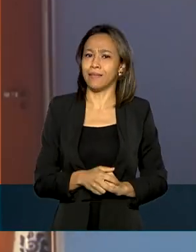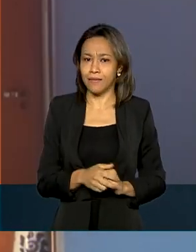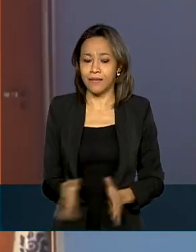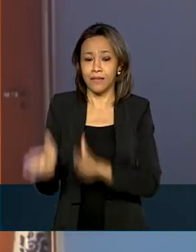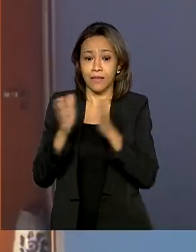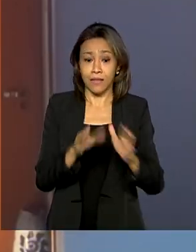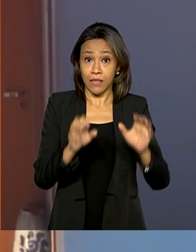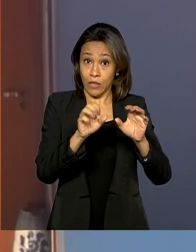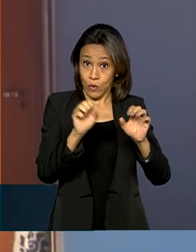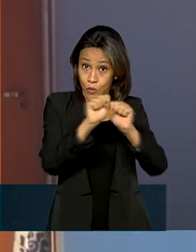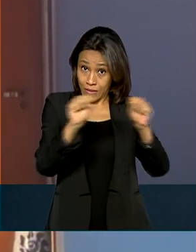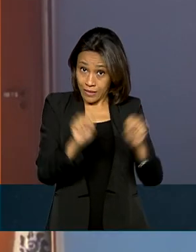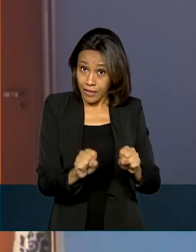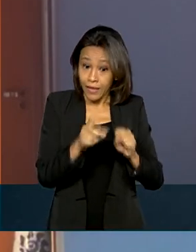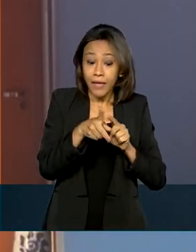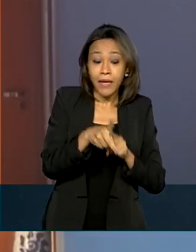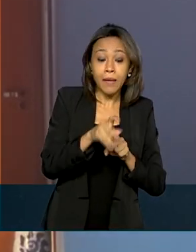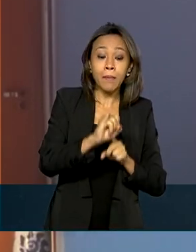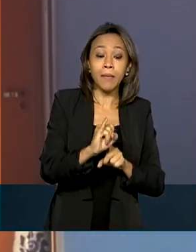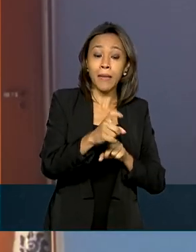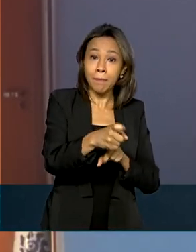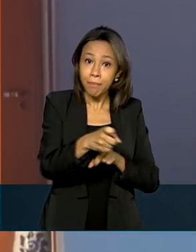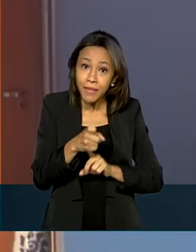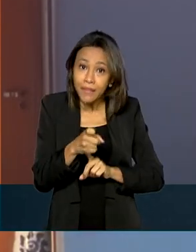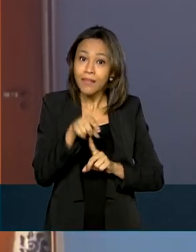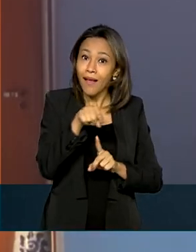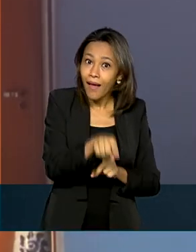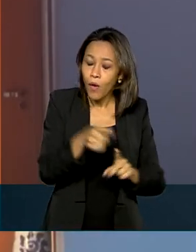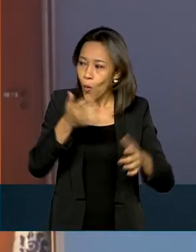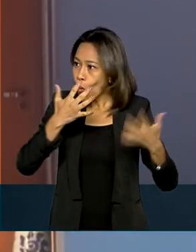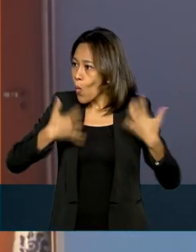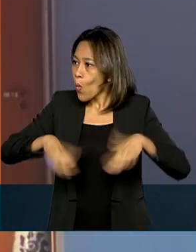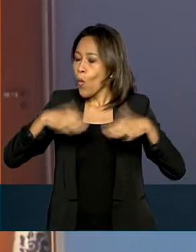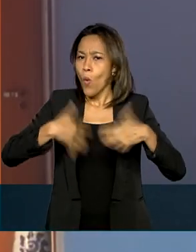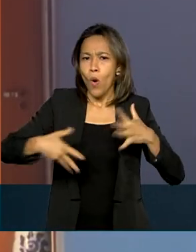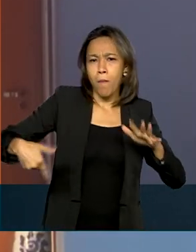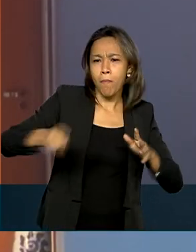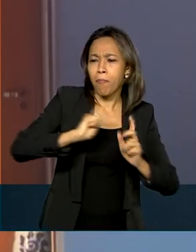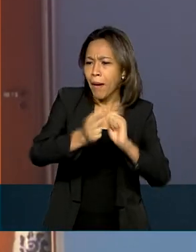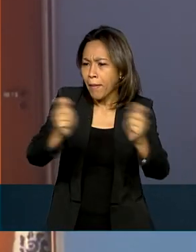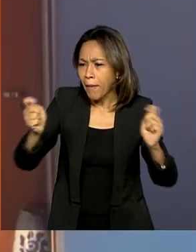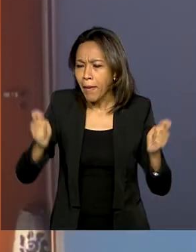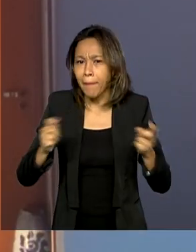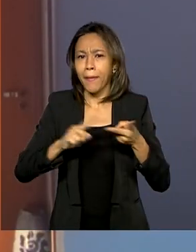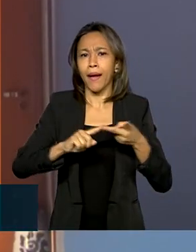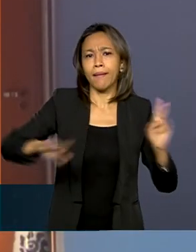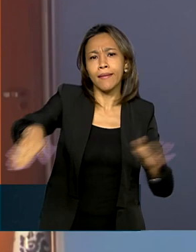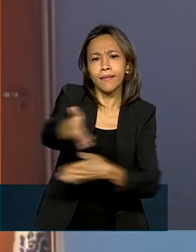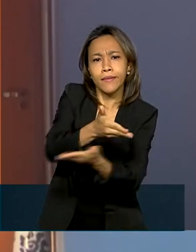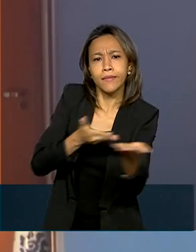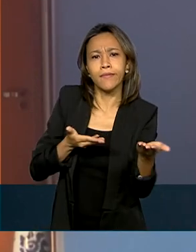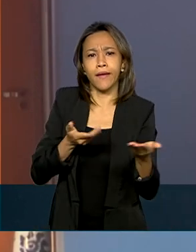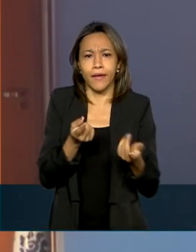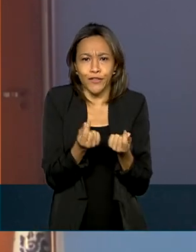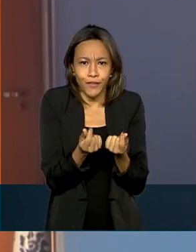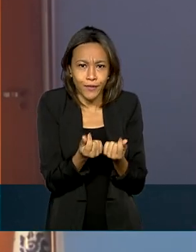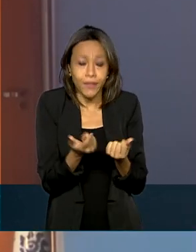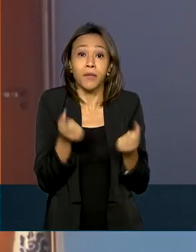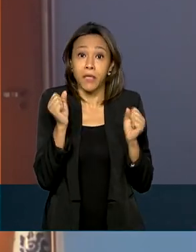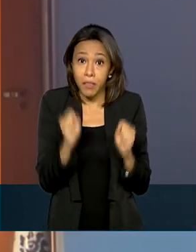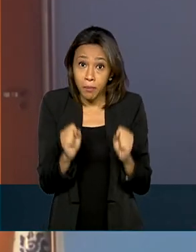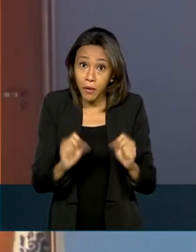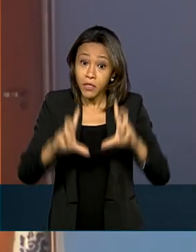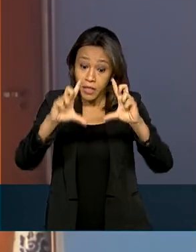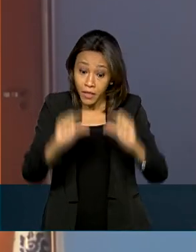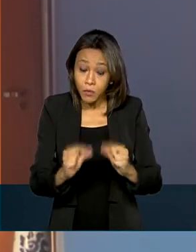revolucionar a maneira como o cidadão paga contas, transfere e recebe recursos. E pode até diminuir a circulação